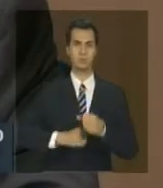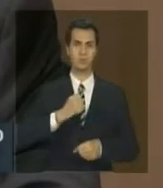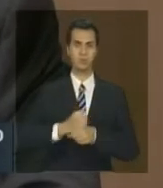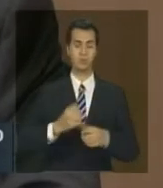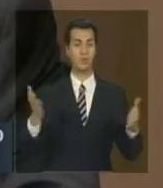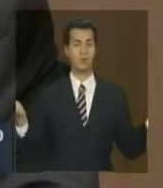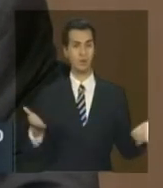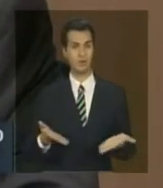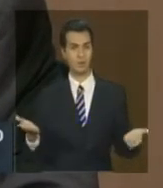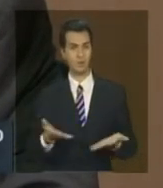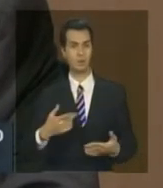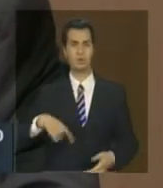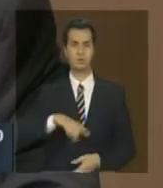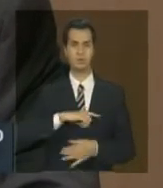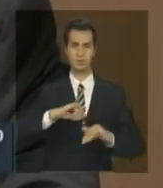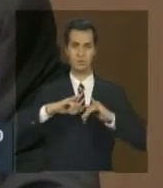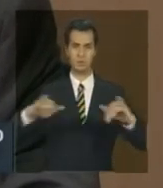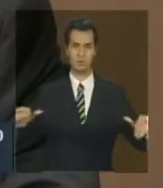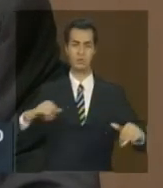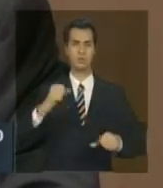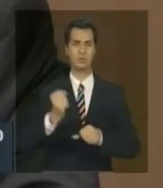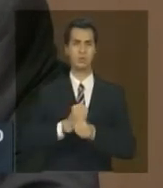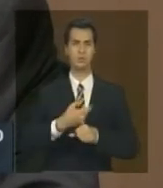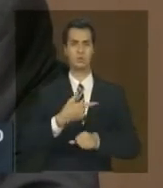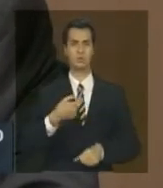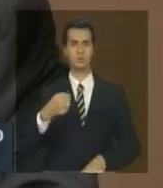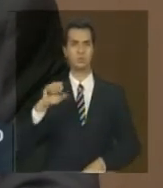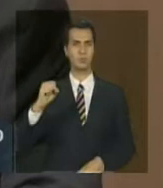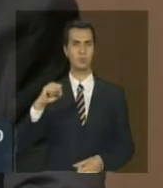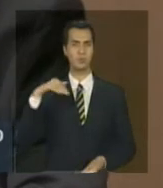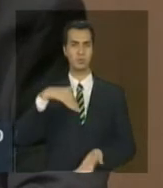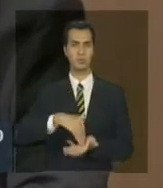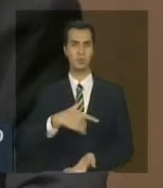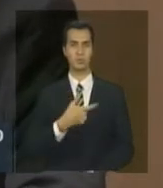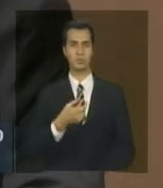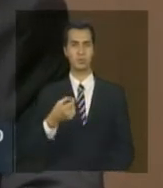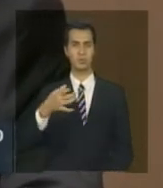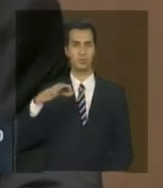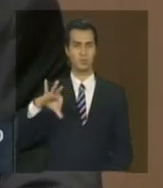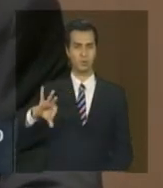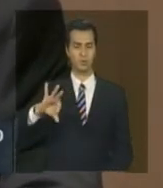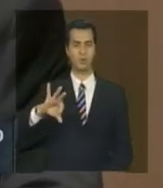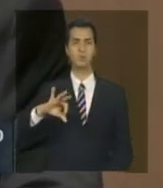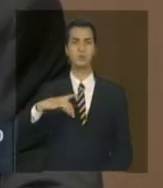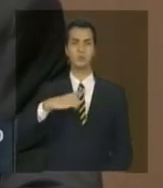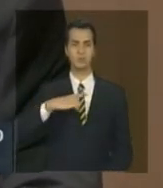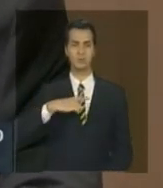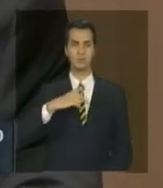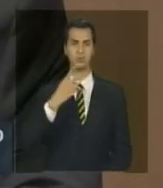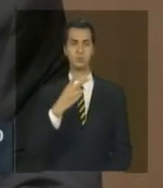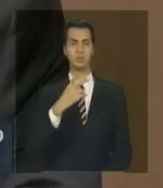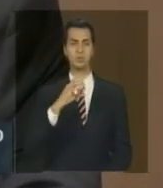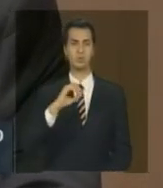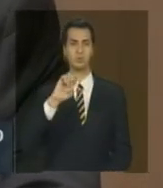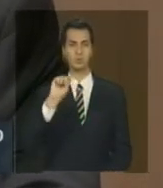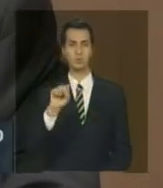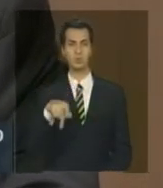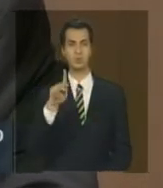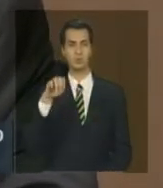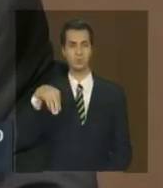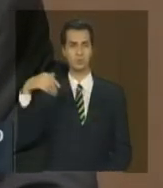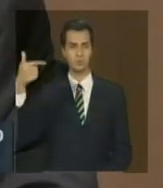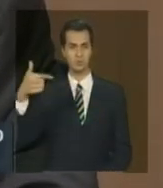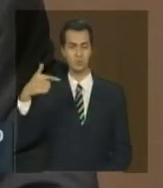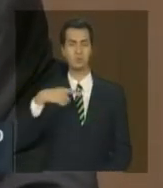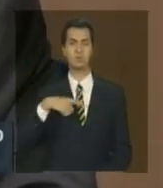agora que nós estamos divulgando referente ao período 2008 a 2009 que representou 248 km² é uma taxa de